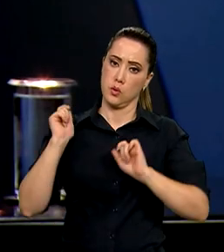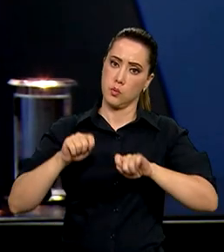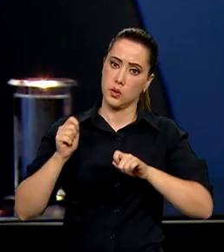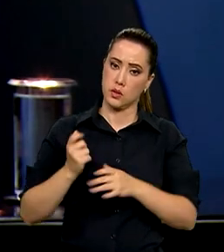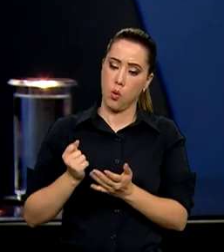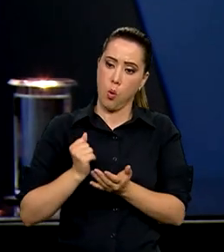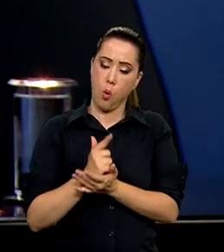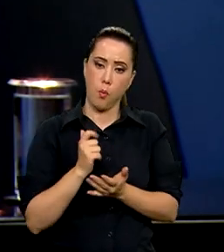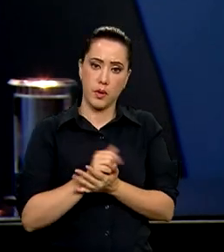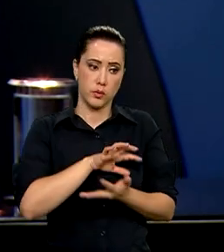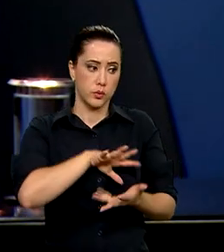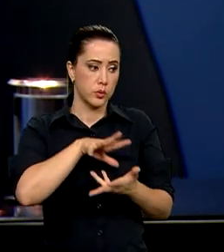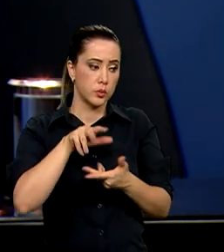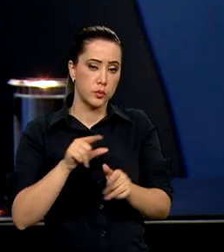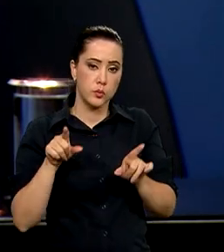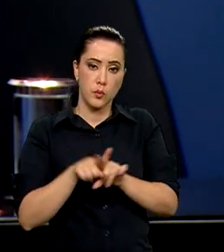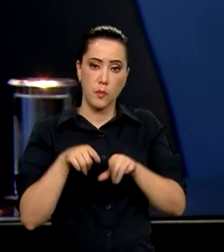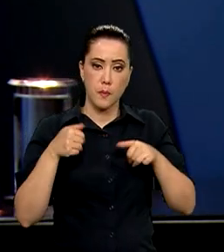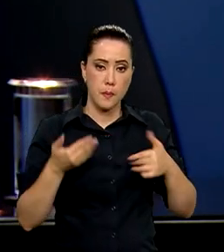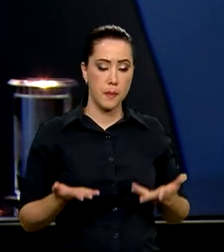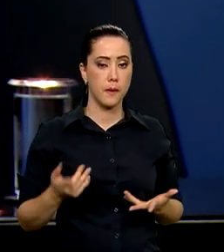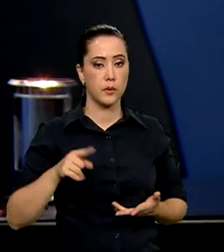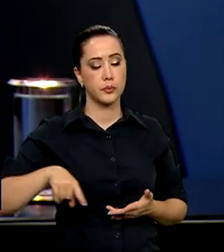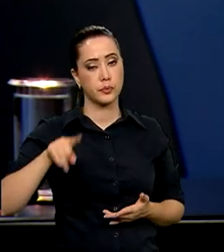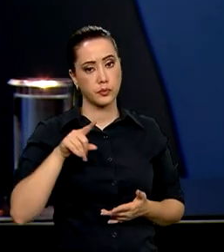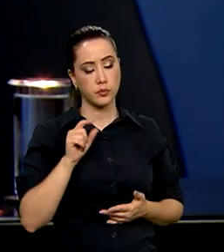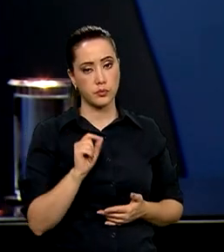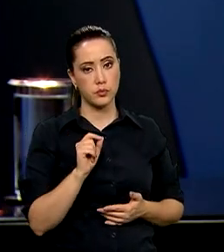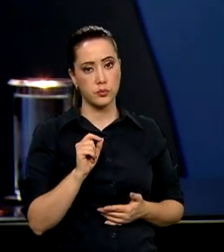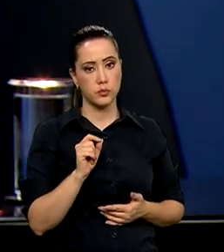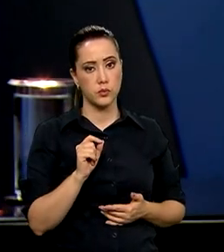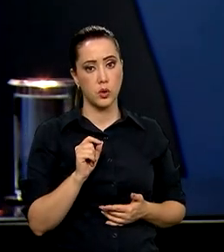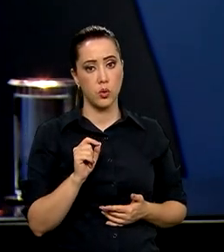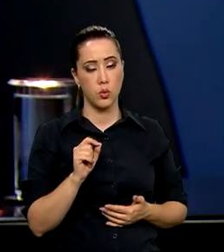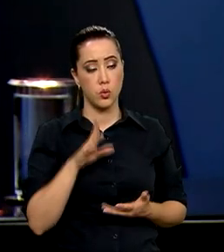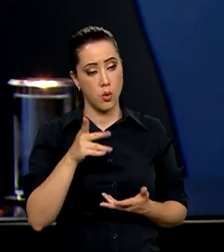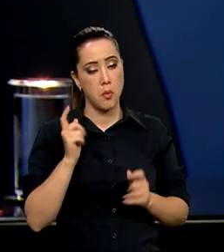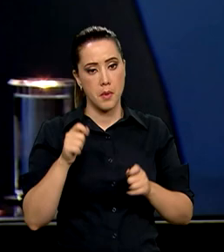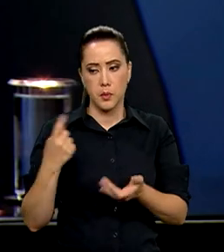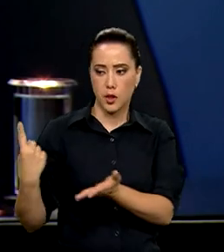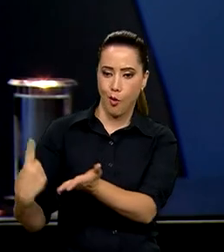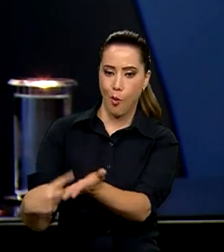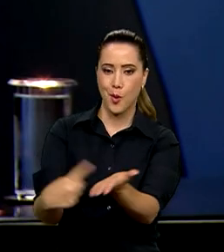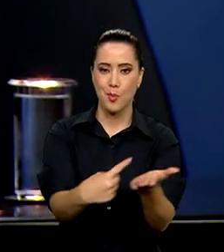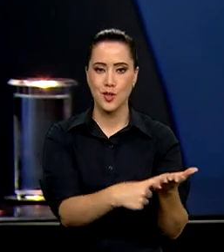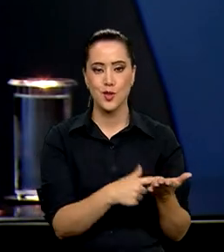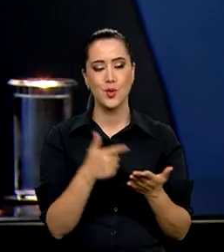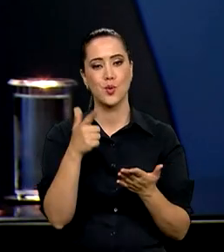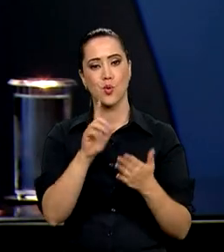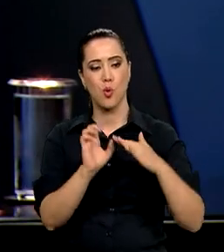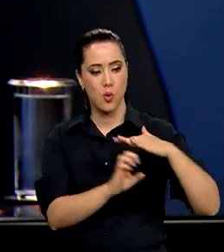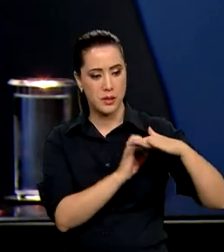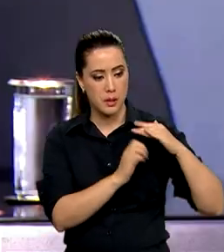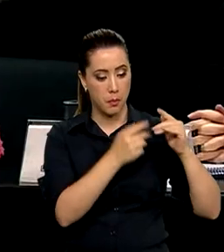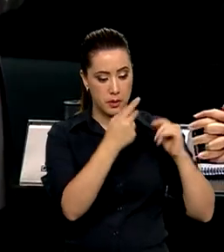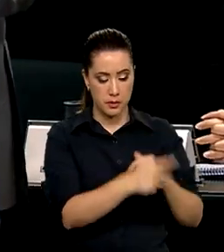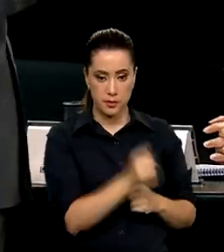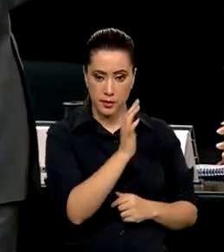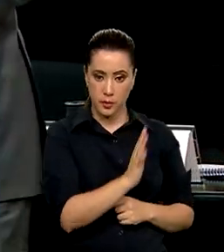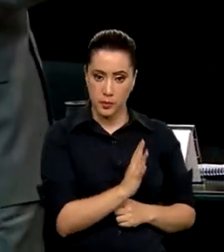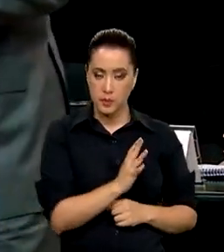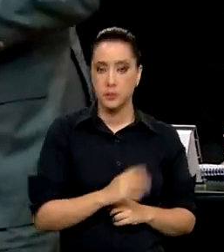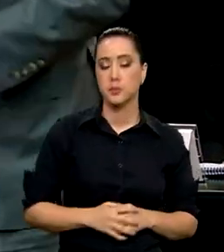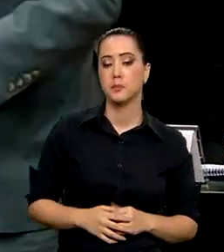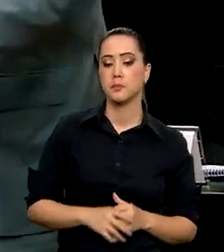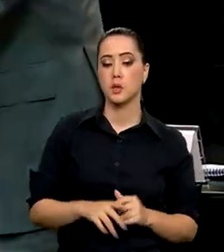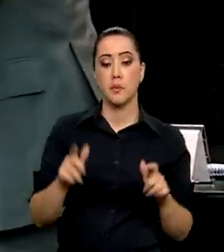compradores internacionais para fazerem rodadas de negociação com empresas locais. Para